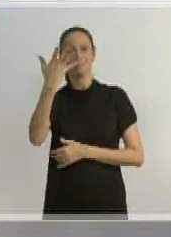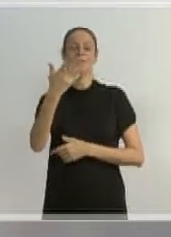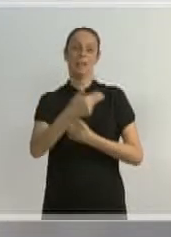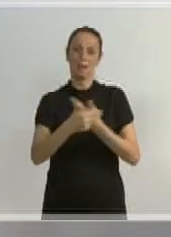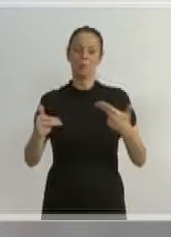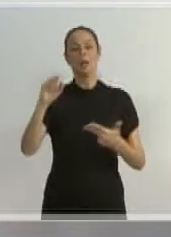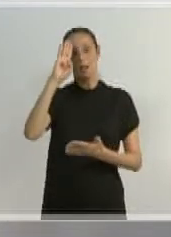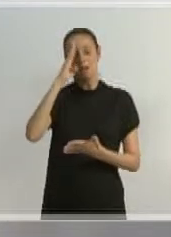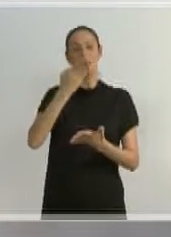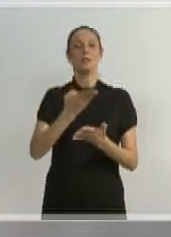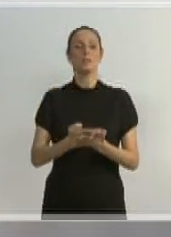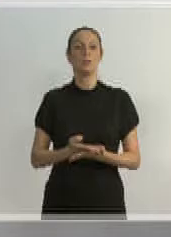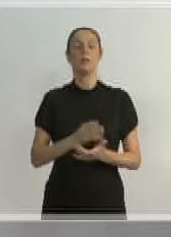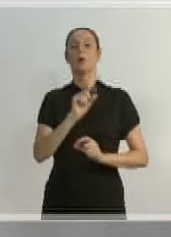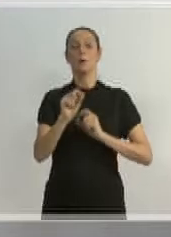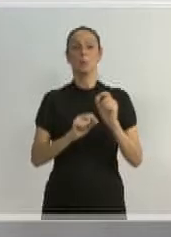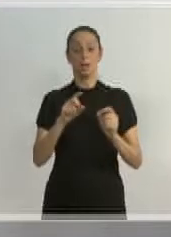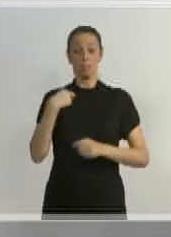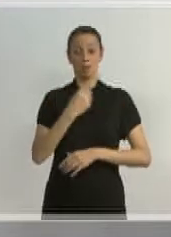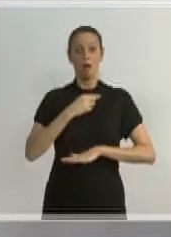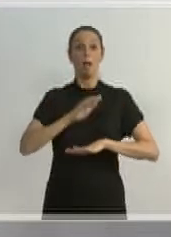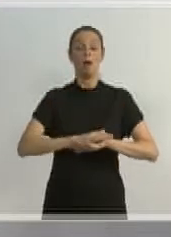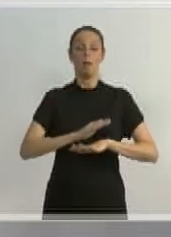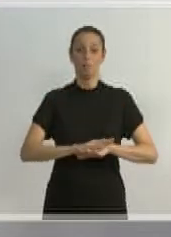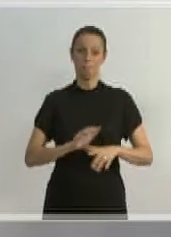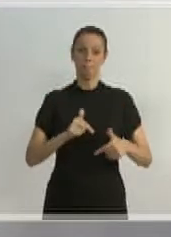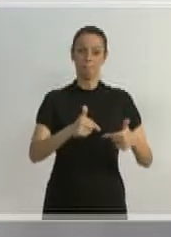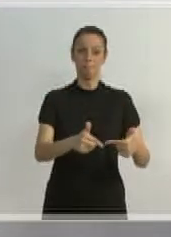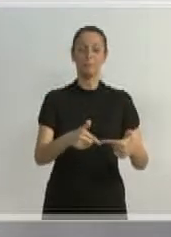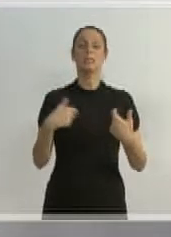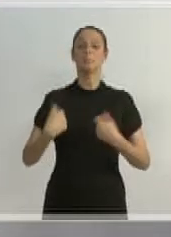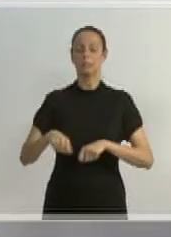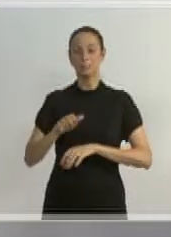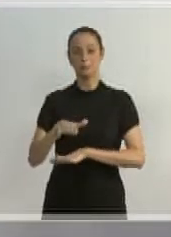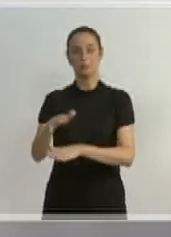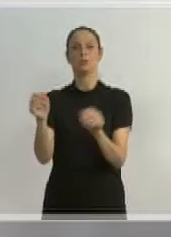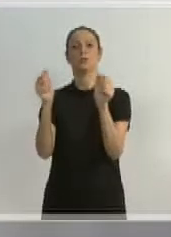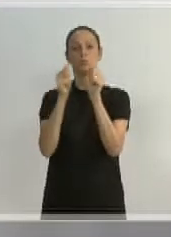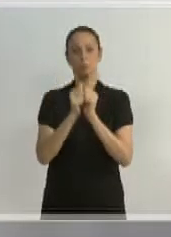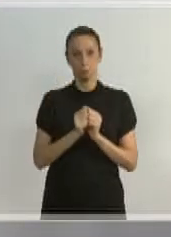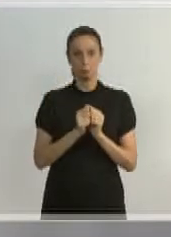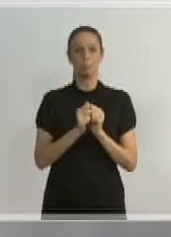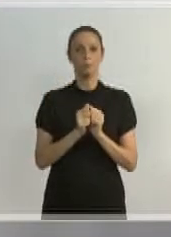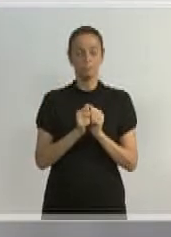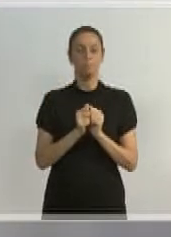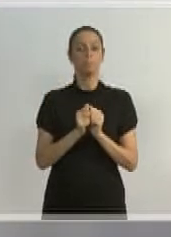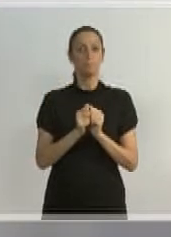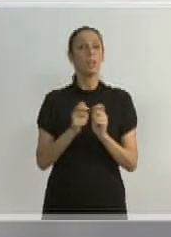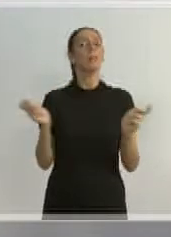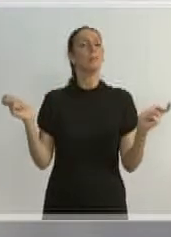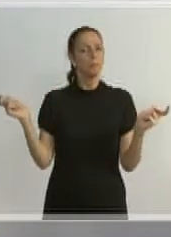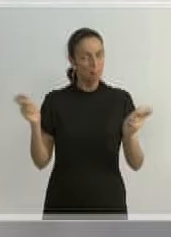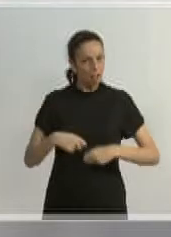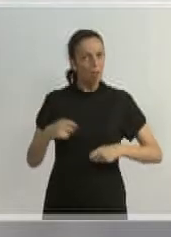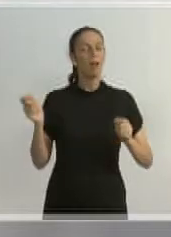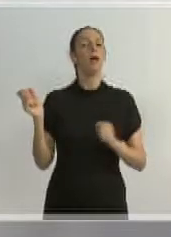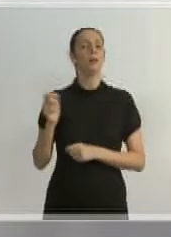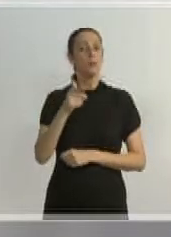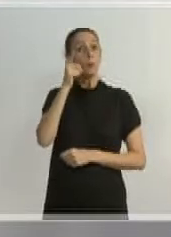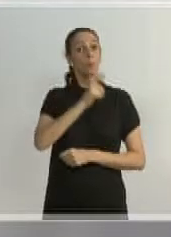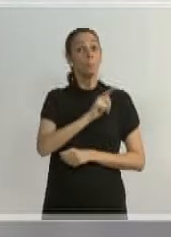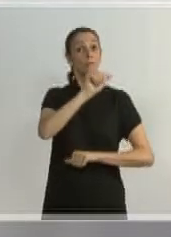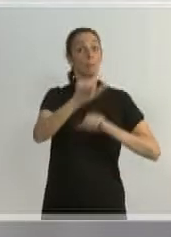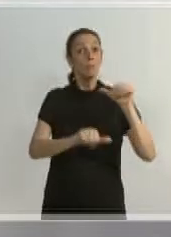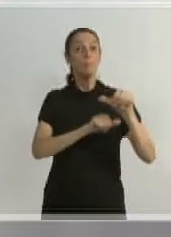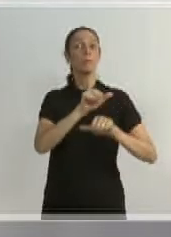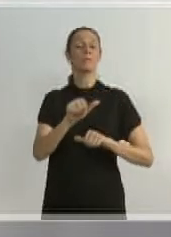acreditando que só existe aquilo que a gente faz, e é preciso movimentação, e que juntos nós podemos sim fazer parte de uma grande rede de